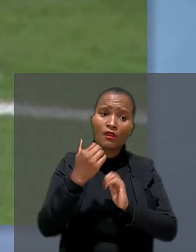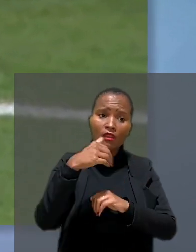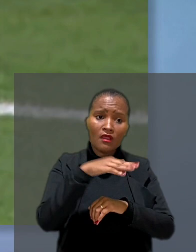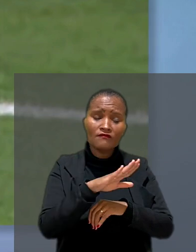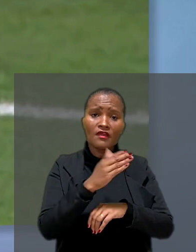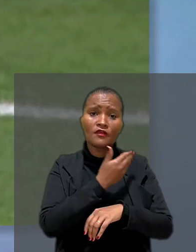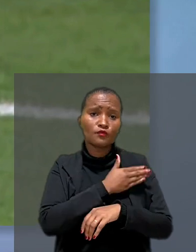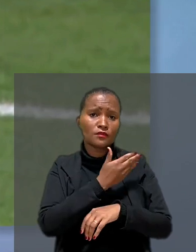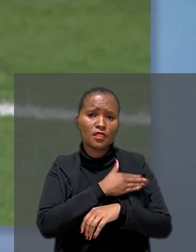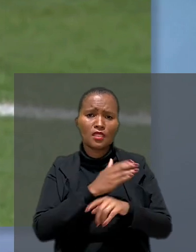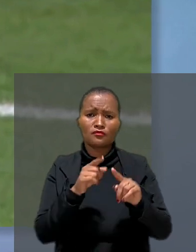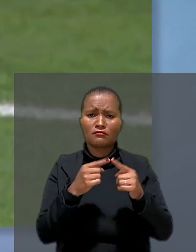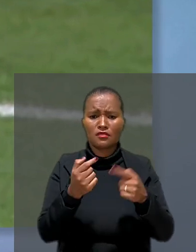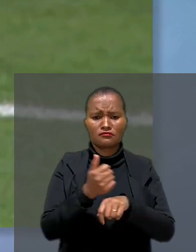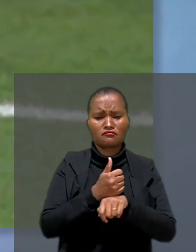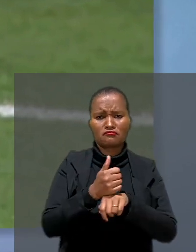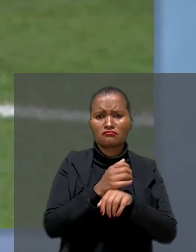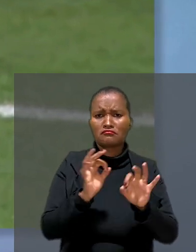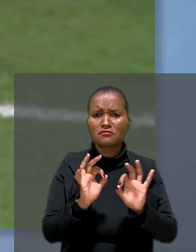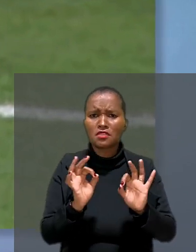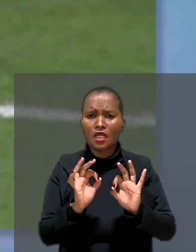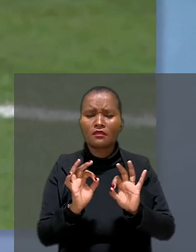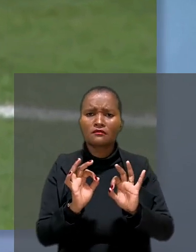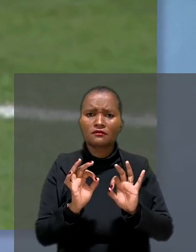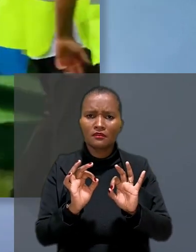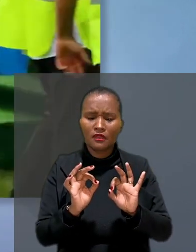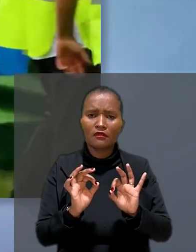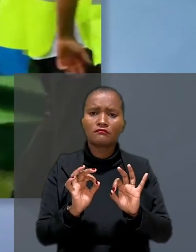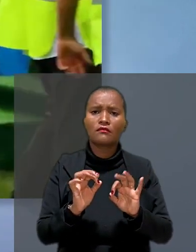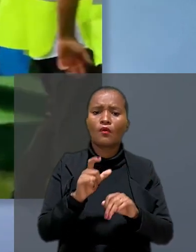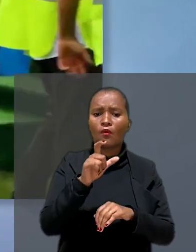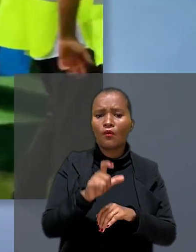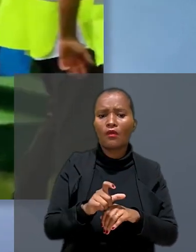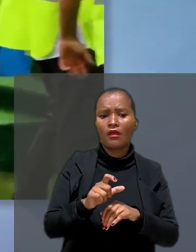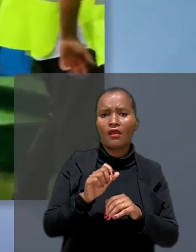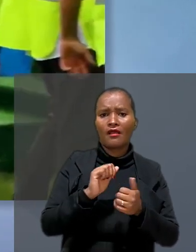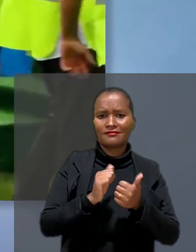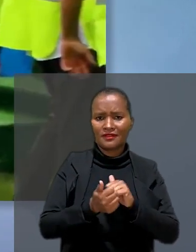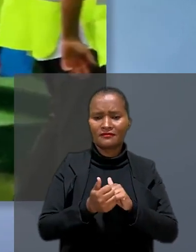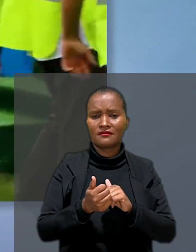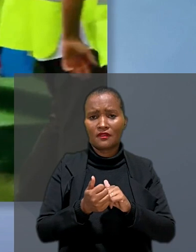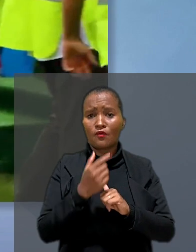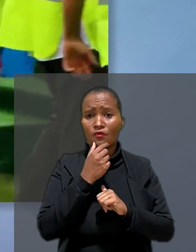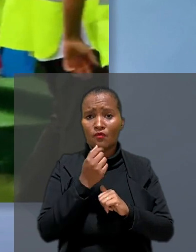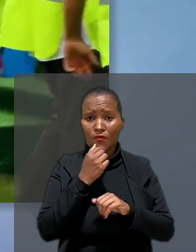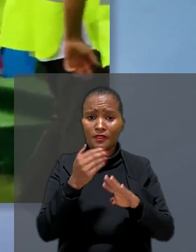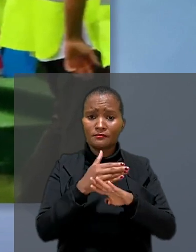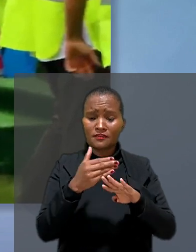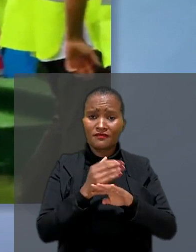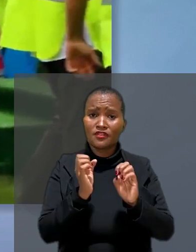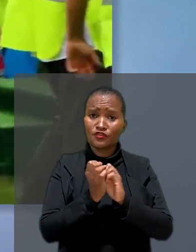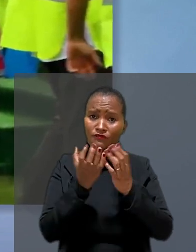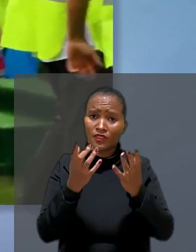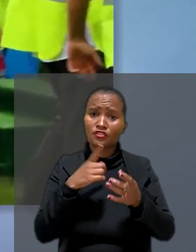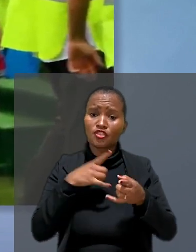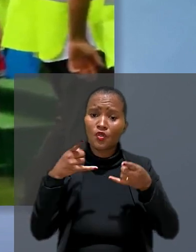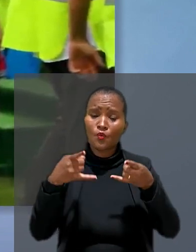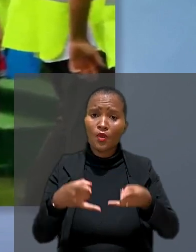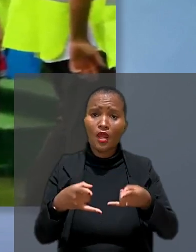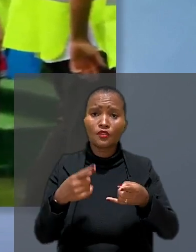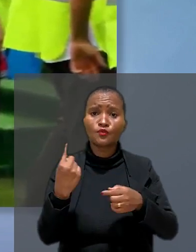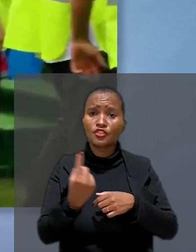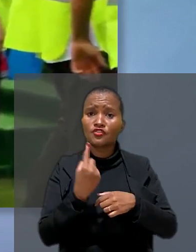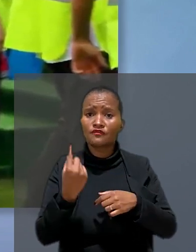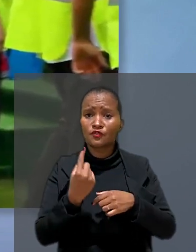colega o levava aos treinos, mas sem nenhum caráter profissional. Ainda de acordo com o atleta, o homem participava de eventos e tinha um